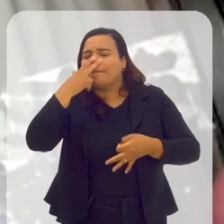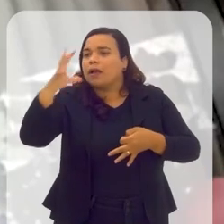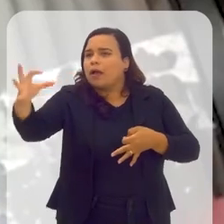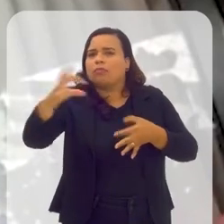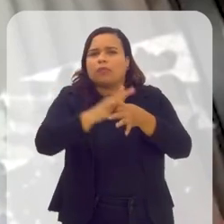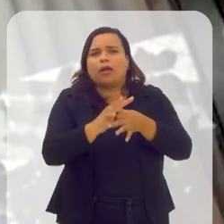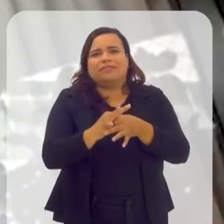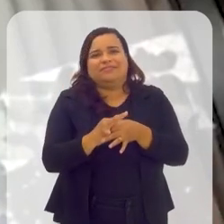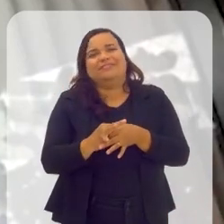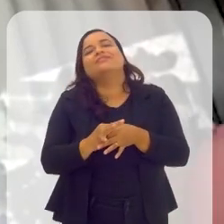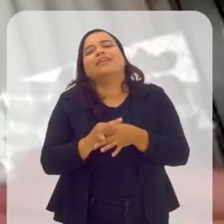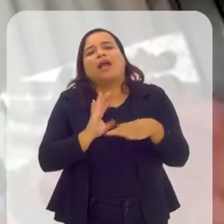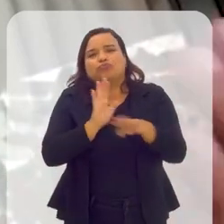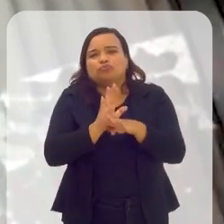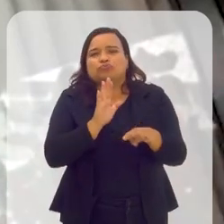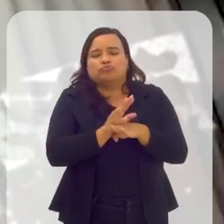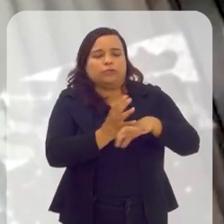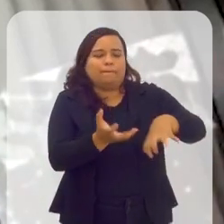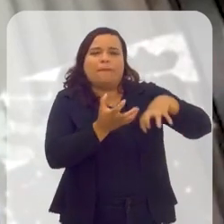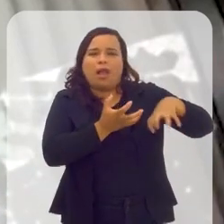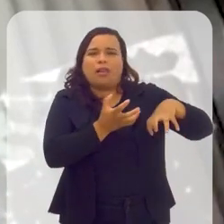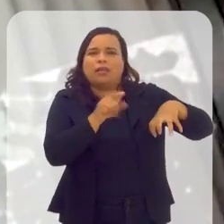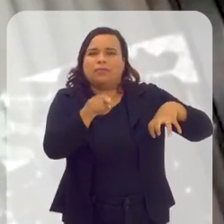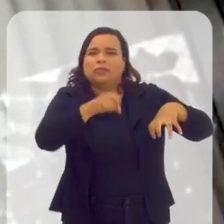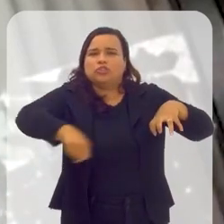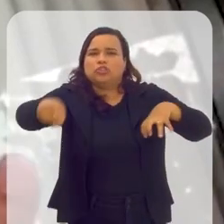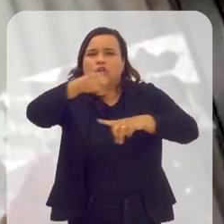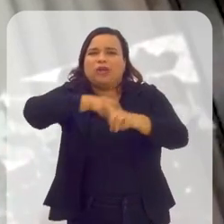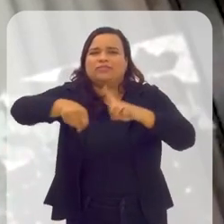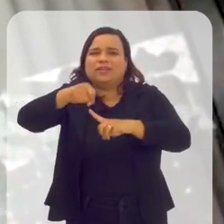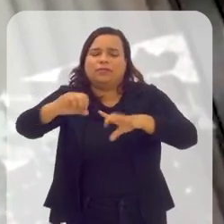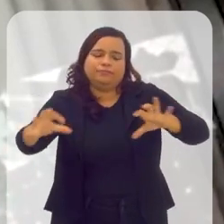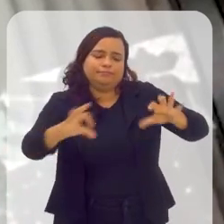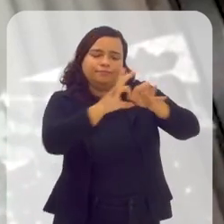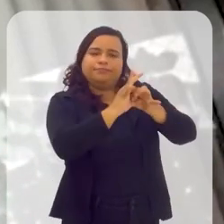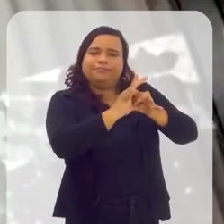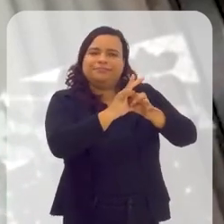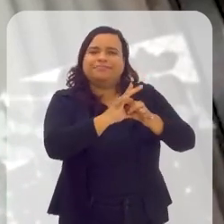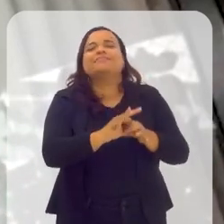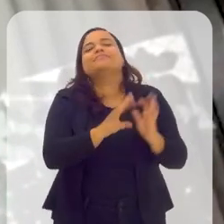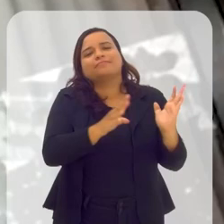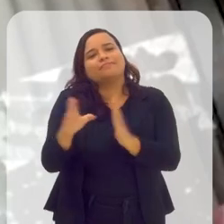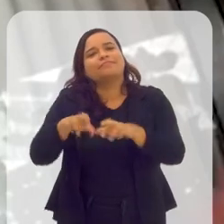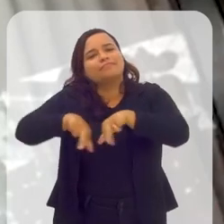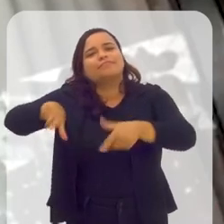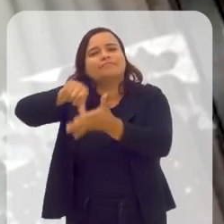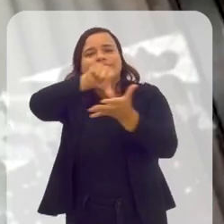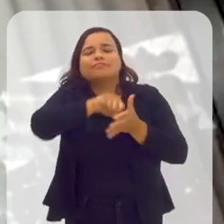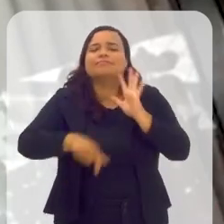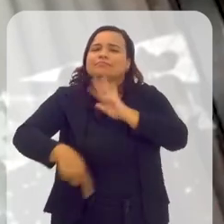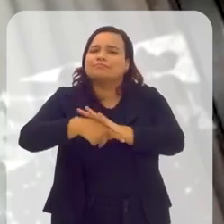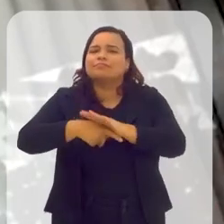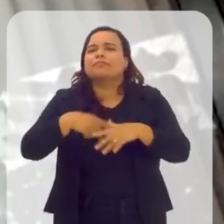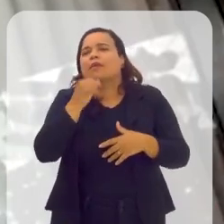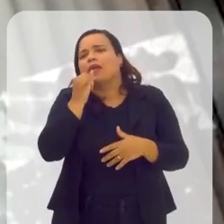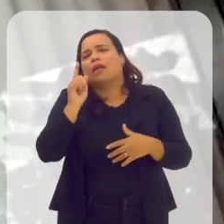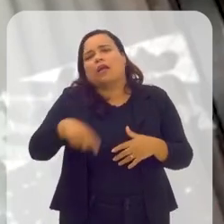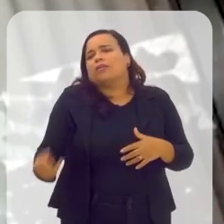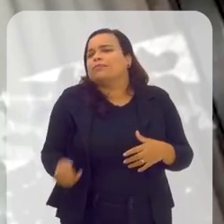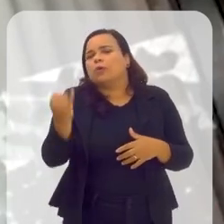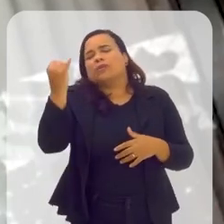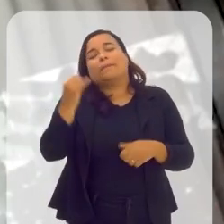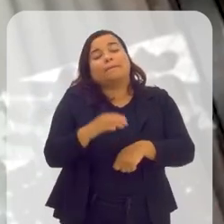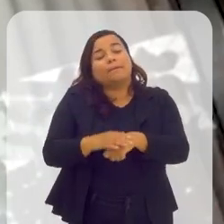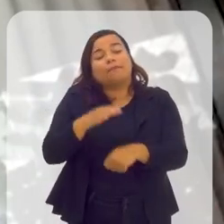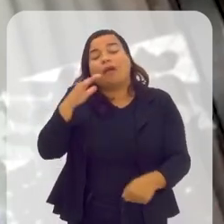elemento de aproximação do parlamento com a sociedade organizada, com os mais diversos setores. Quer